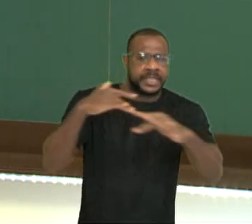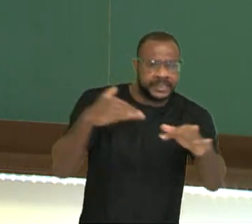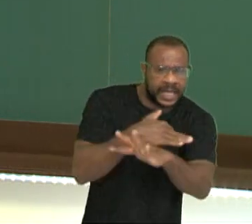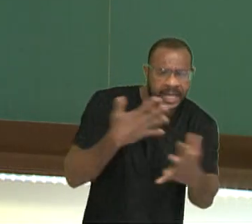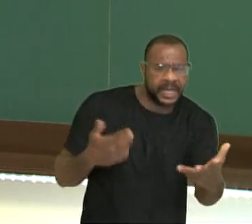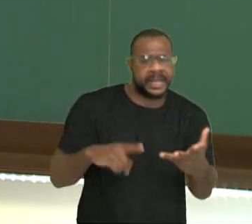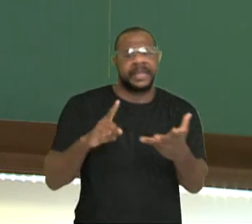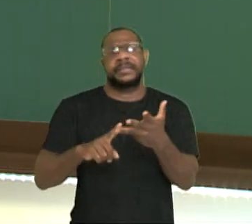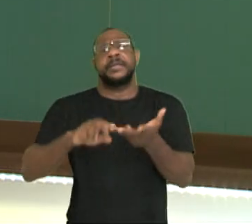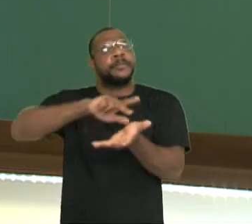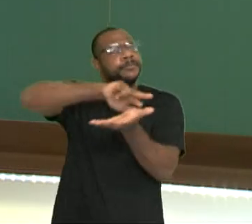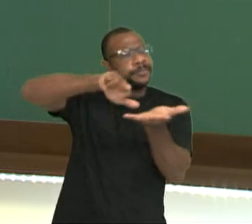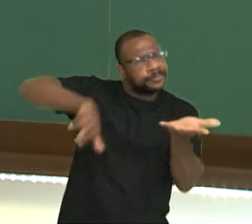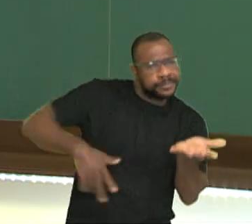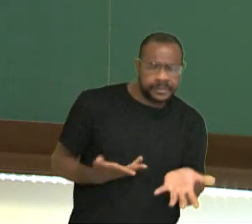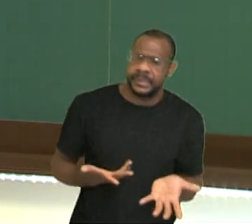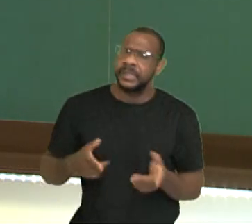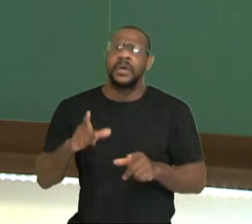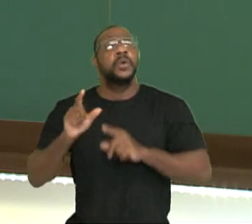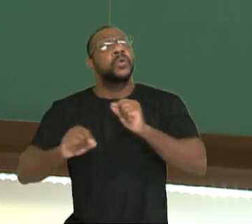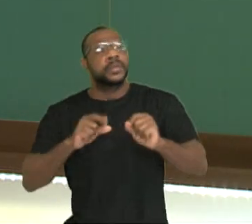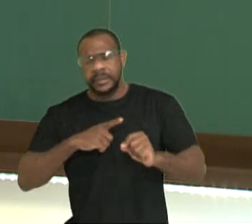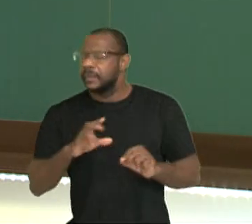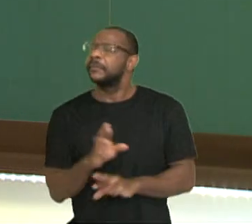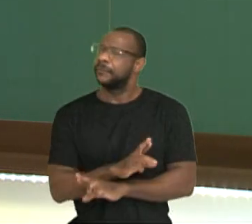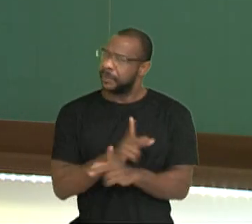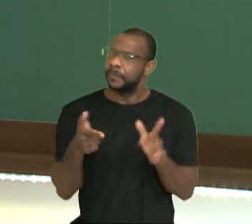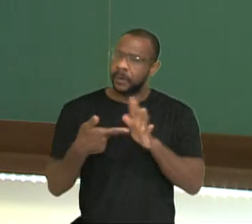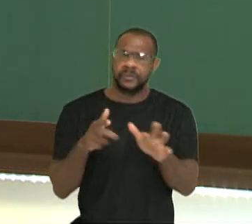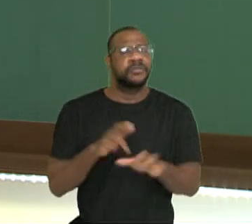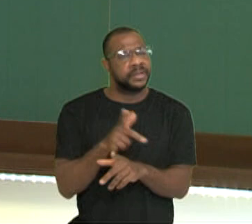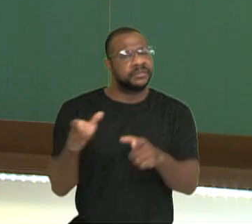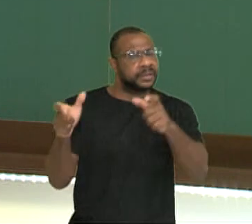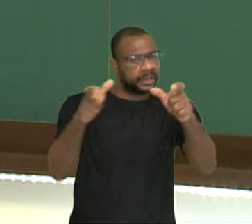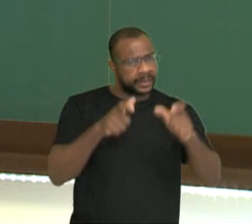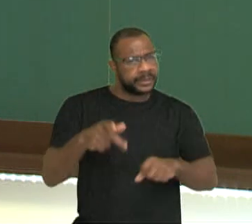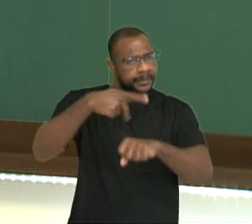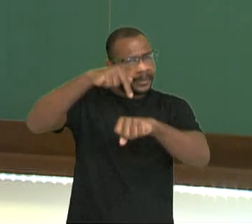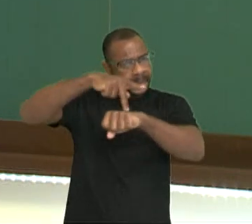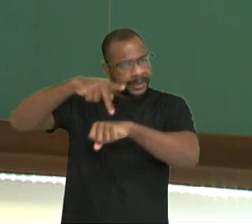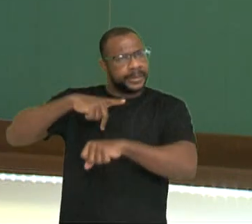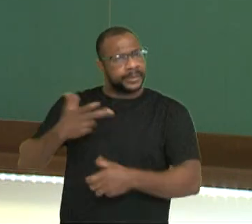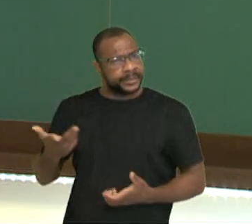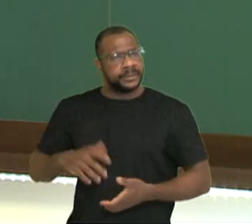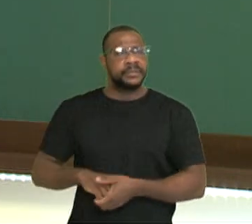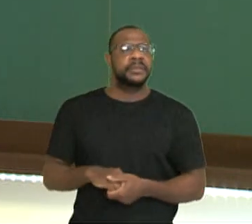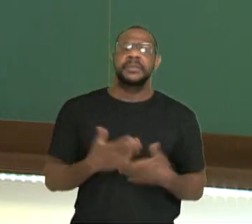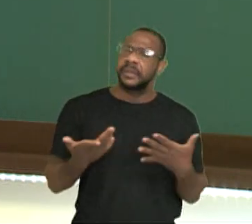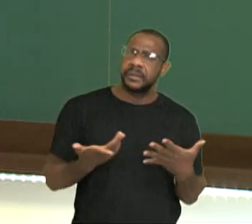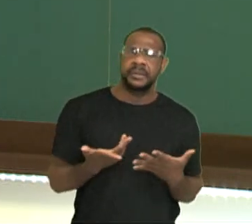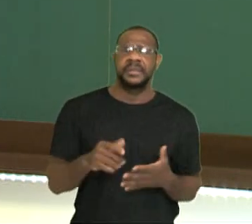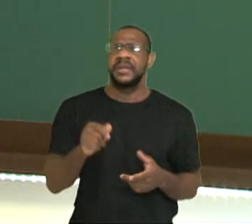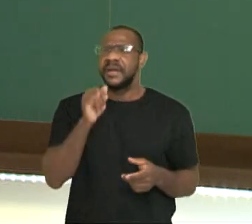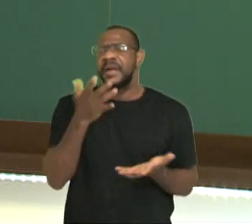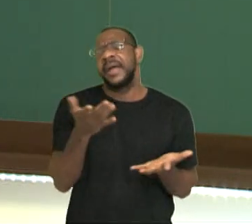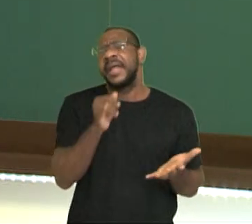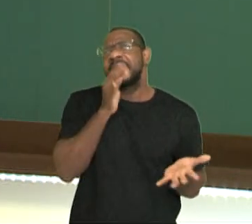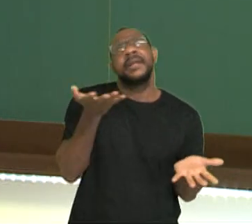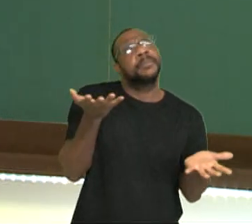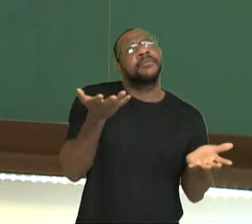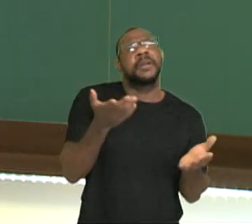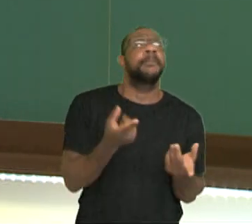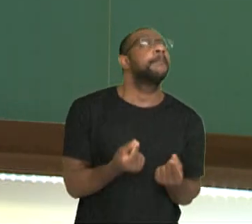literalmente embatem na diferença de cada lugar. Então literalmente falar em pobreza ou